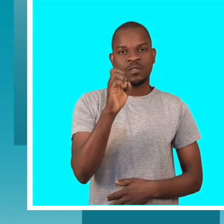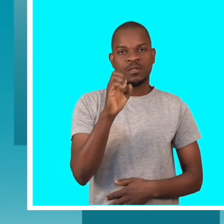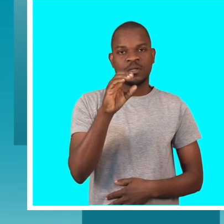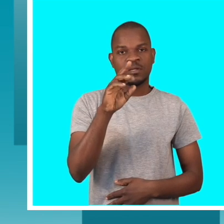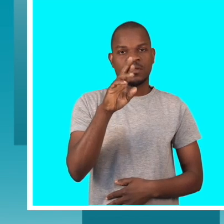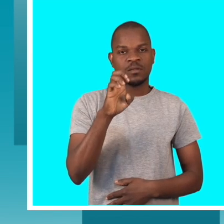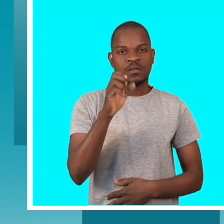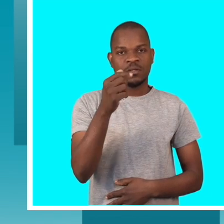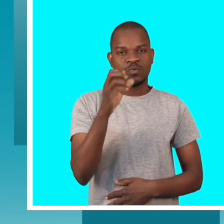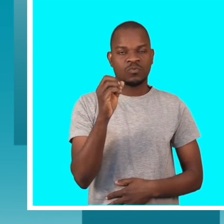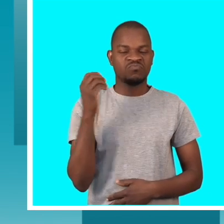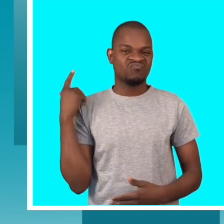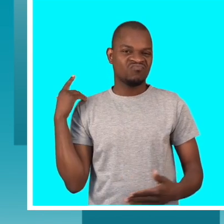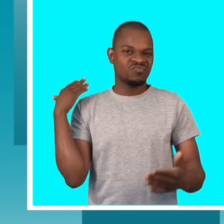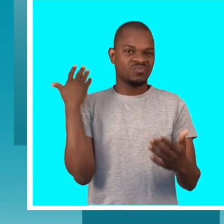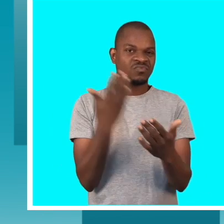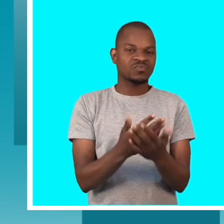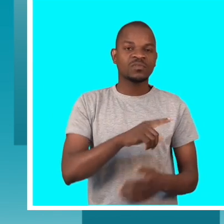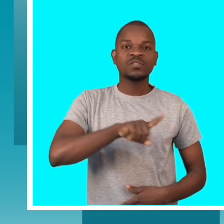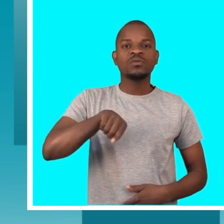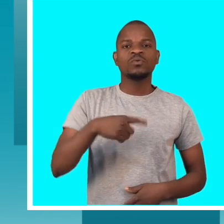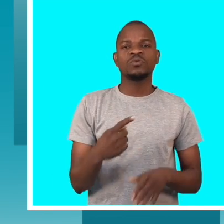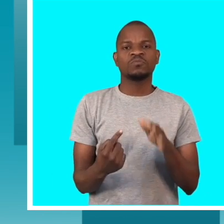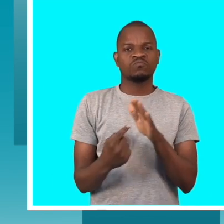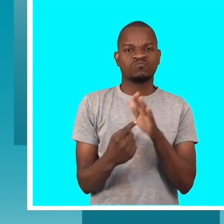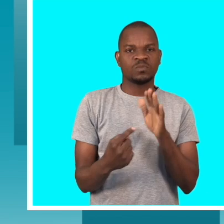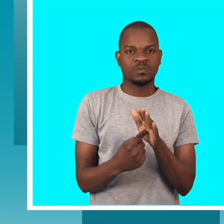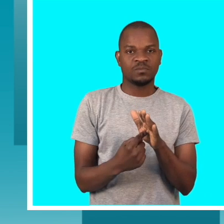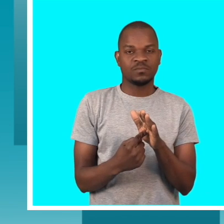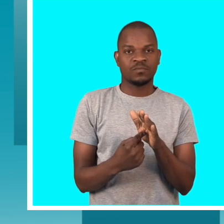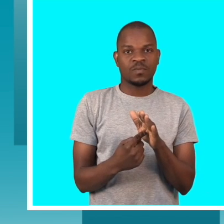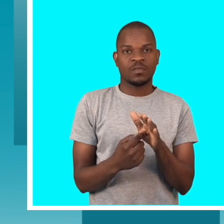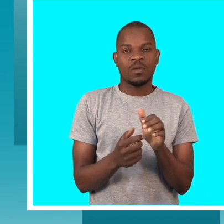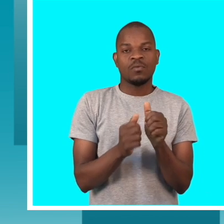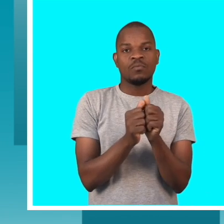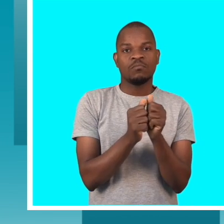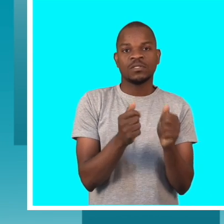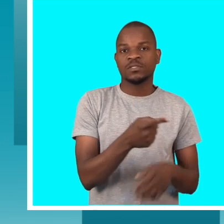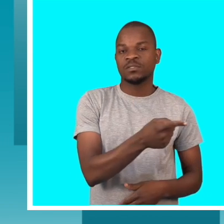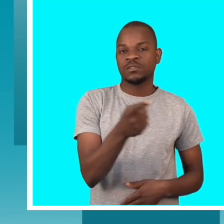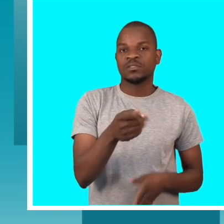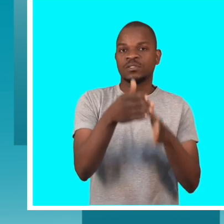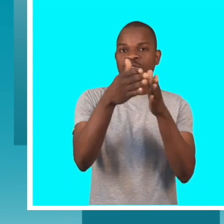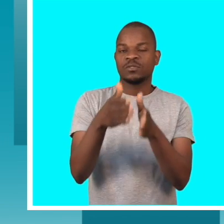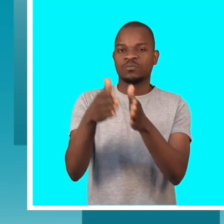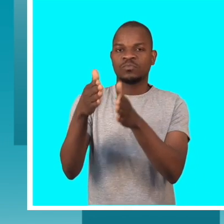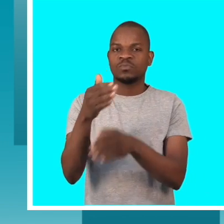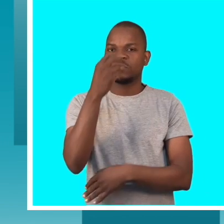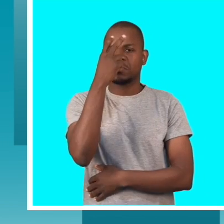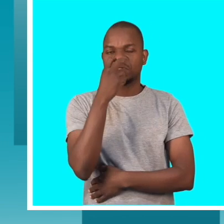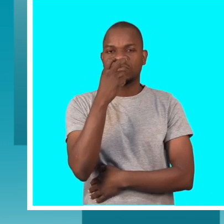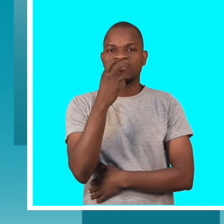Muita gente com deficiência visual não tem esta